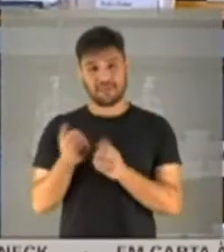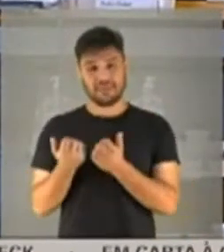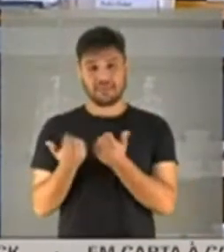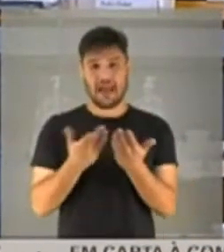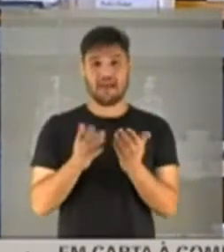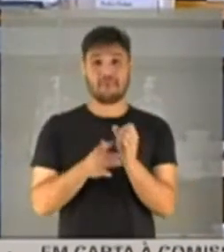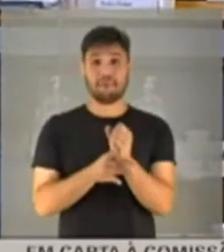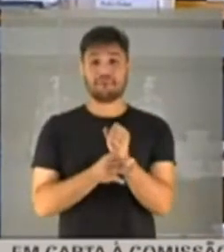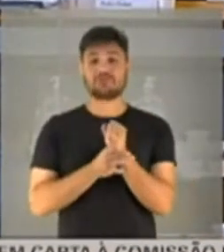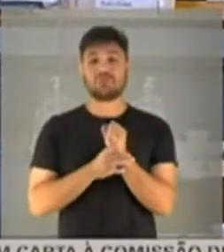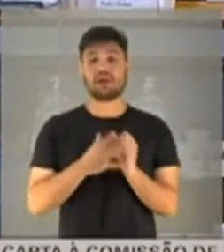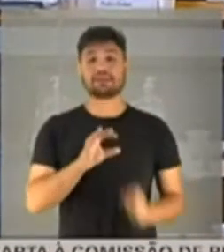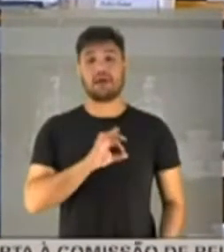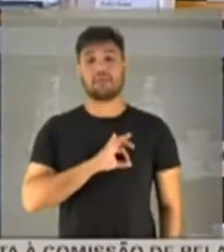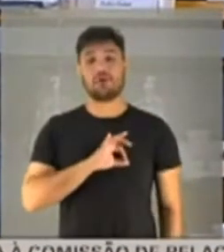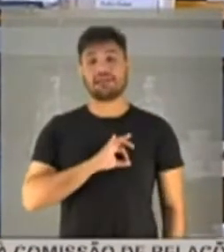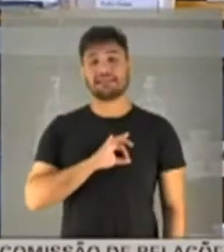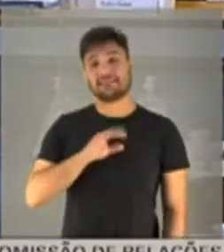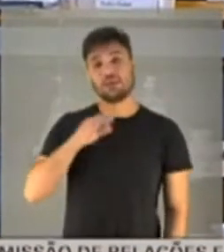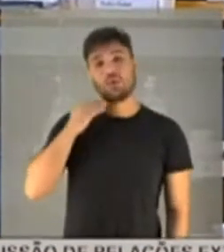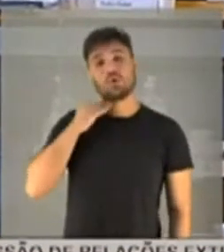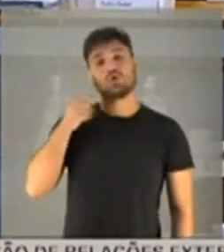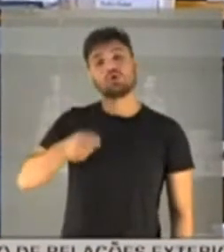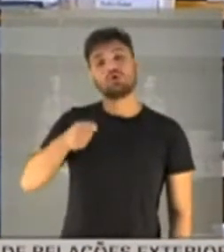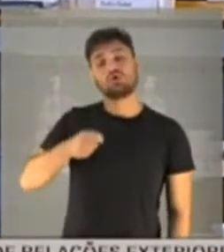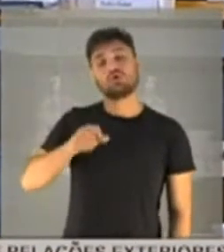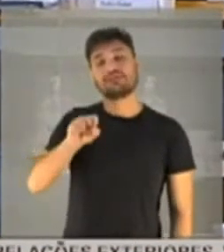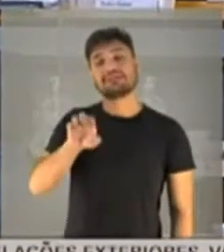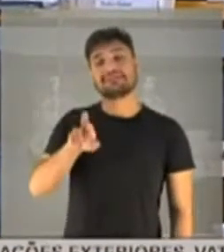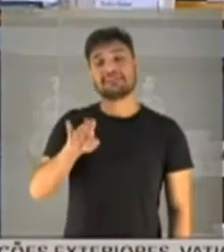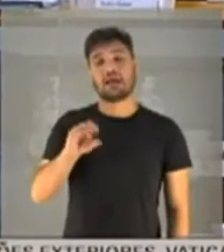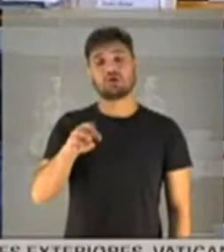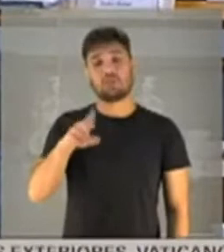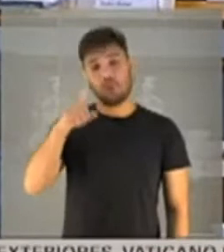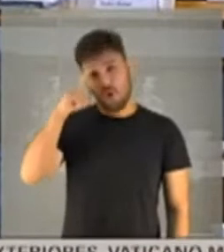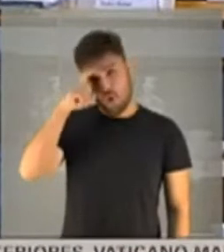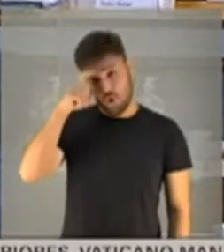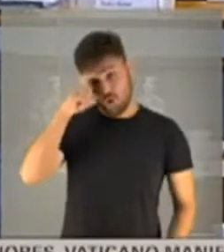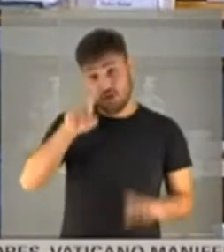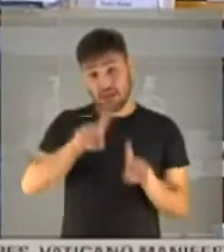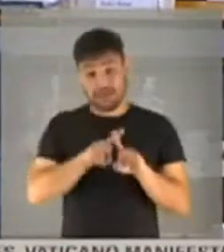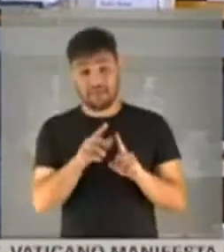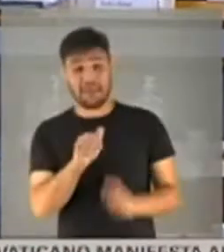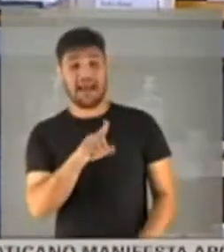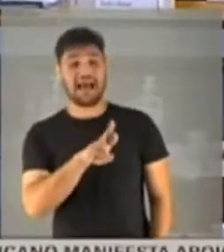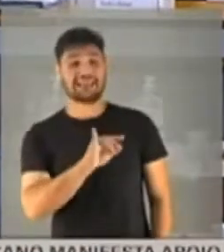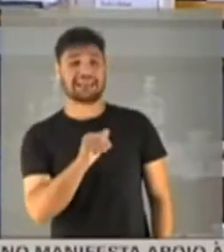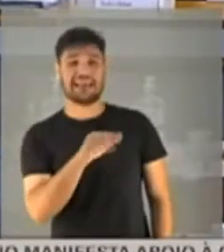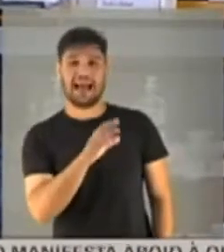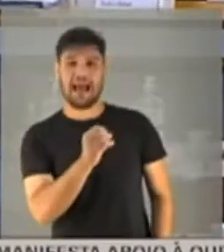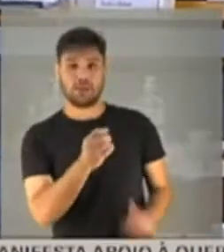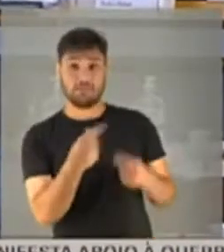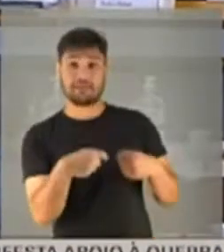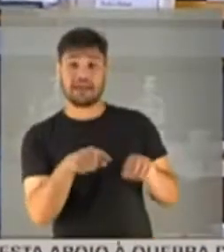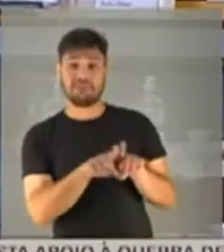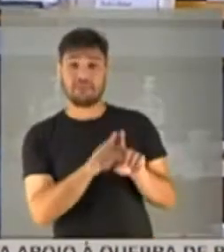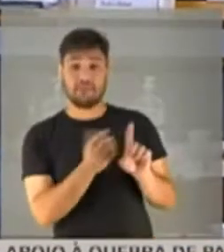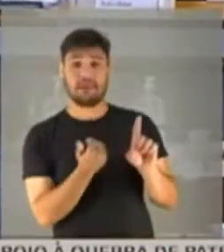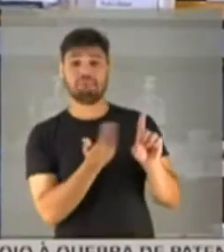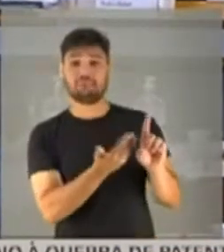horas por dia para o Sérgio Moro, o que deveria ter feito com Adriano da Nóbrega e não fez,